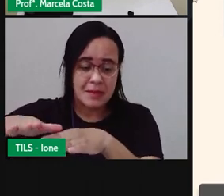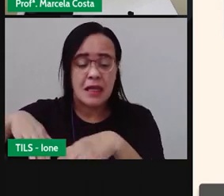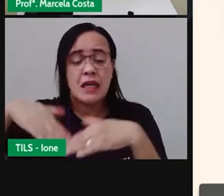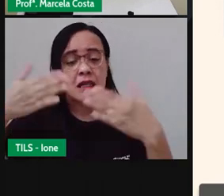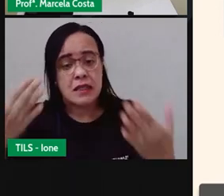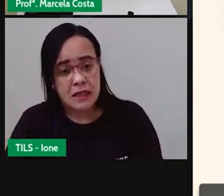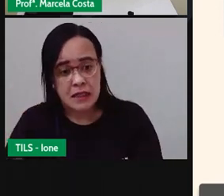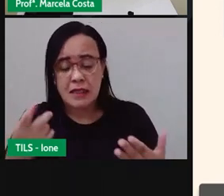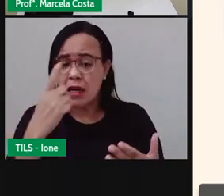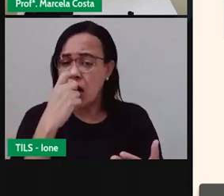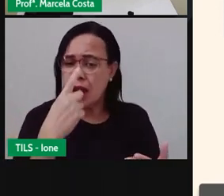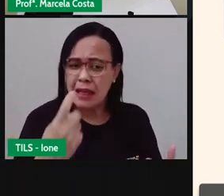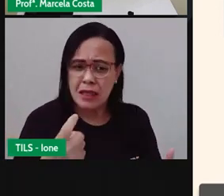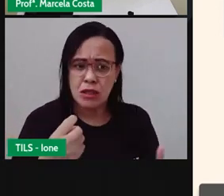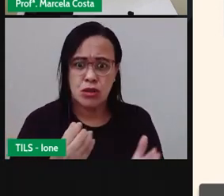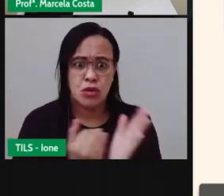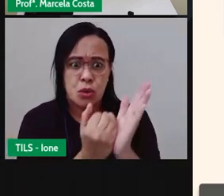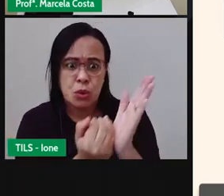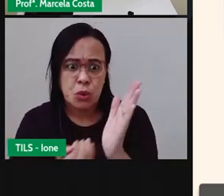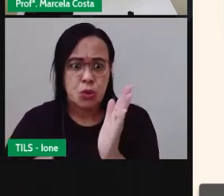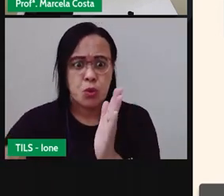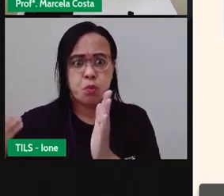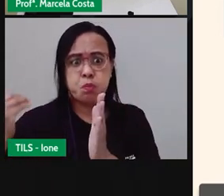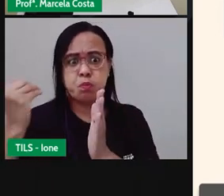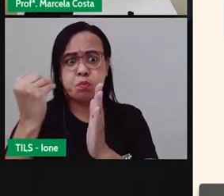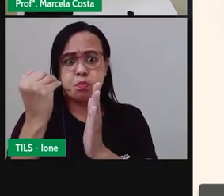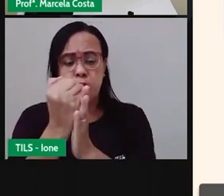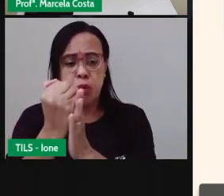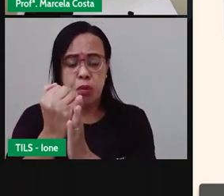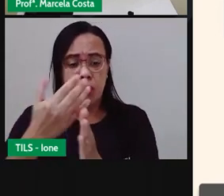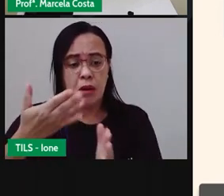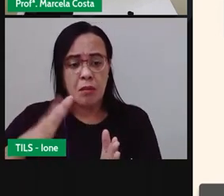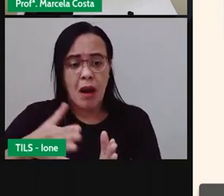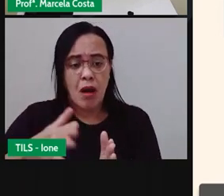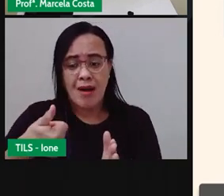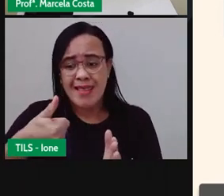resíduos foi superior a 10%.